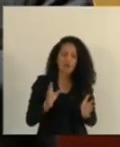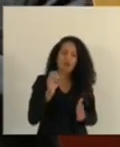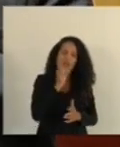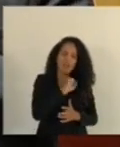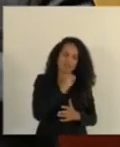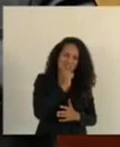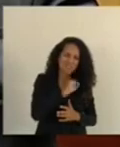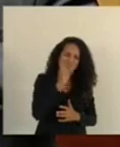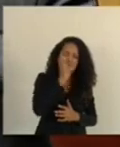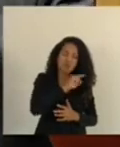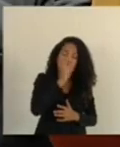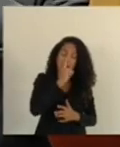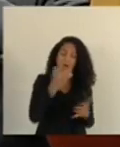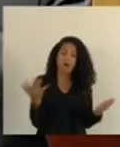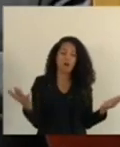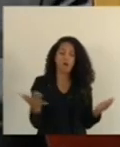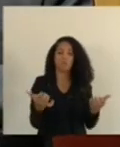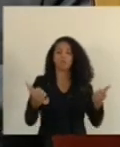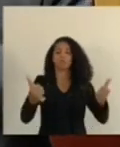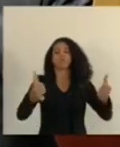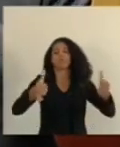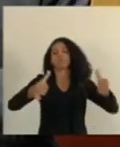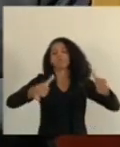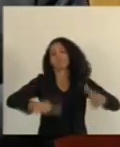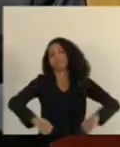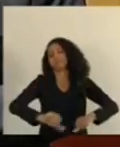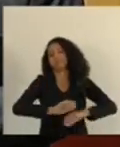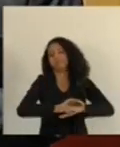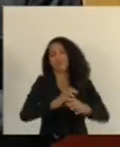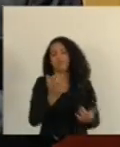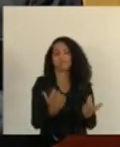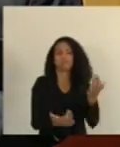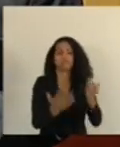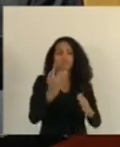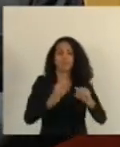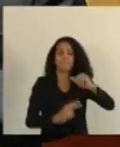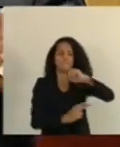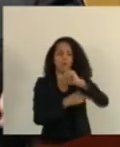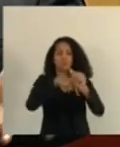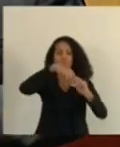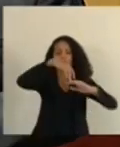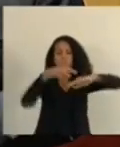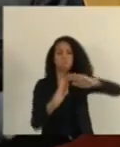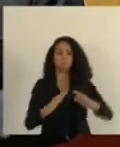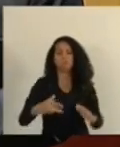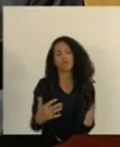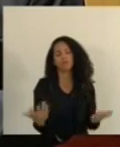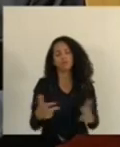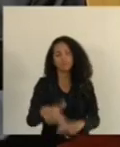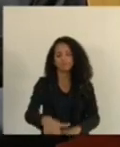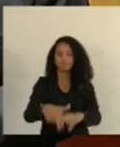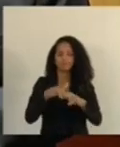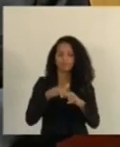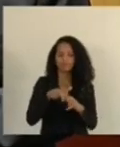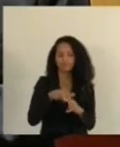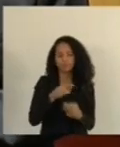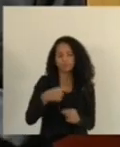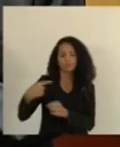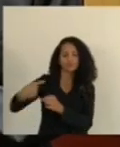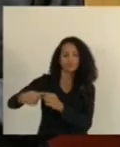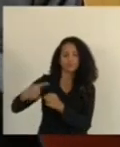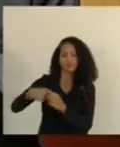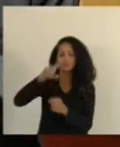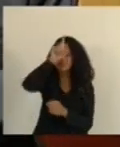deplorável acabou ela não resistindo o fogo e caiu literalmente e por isso nós tivemos do lado do município de